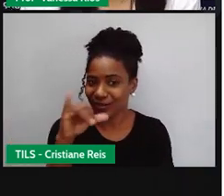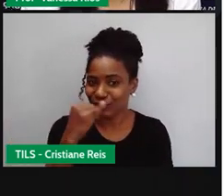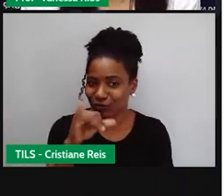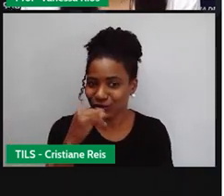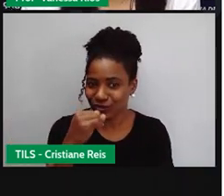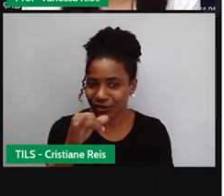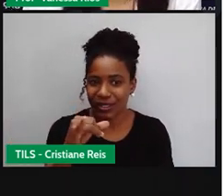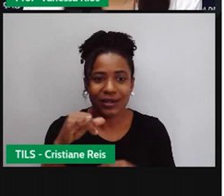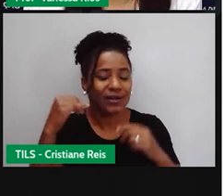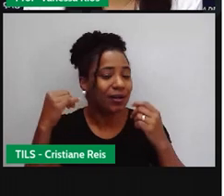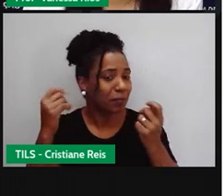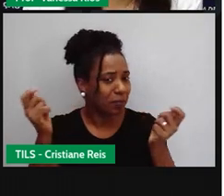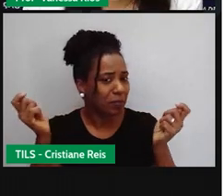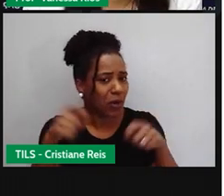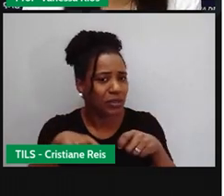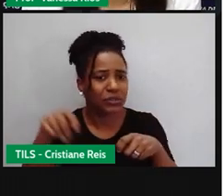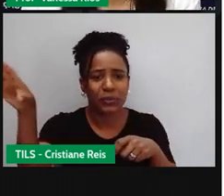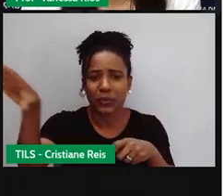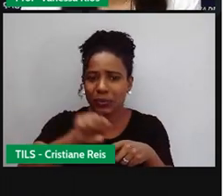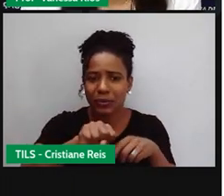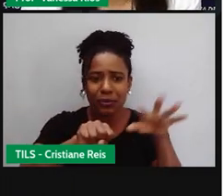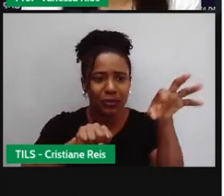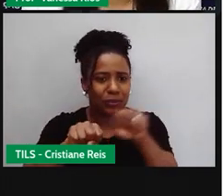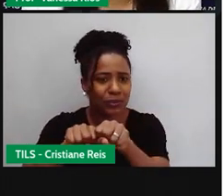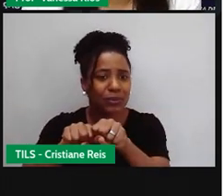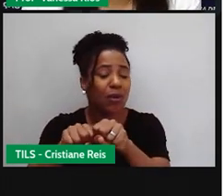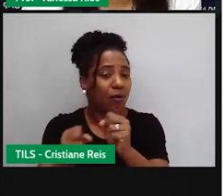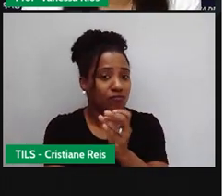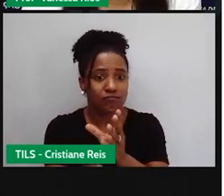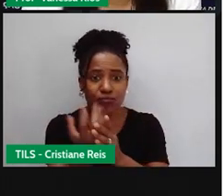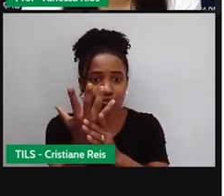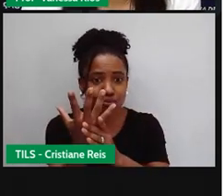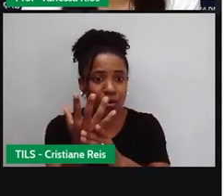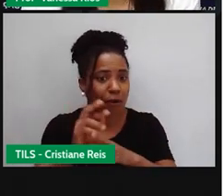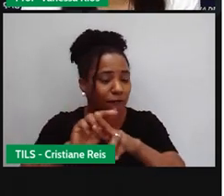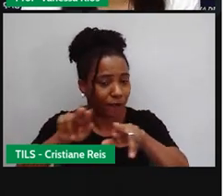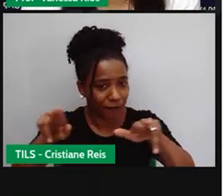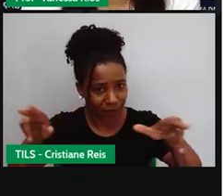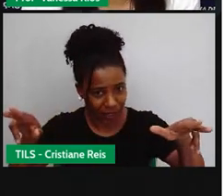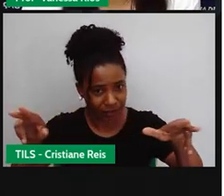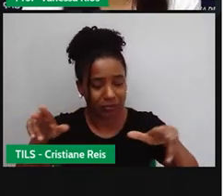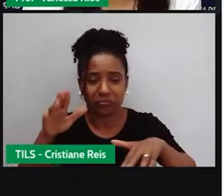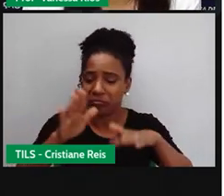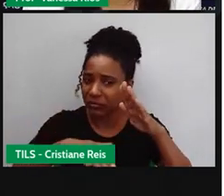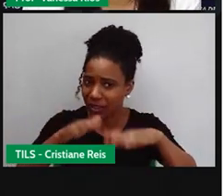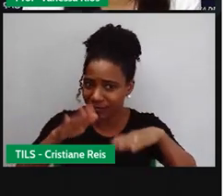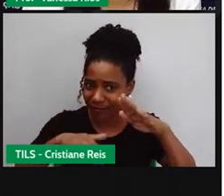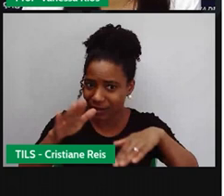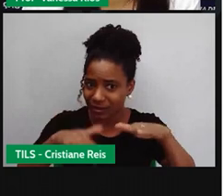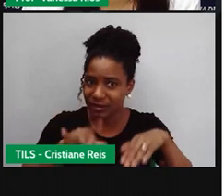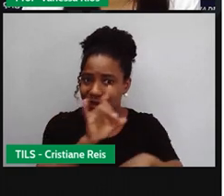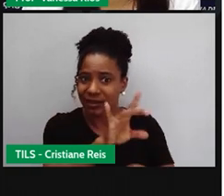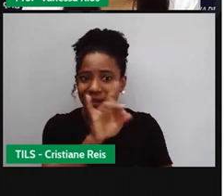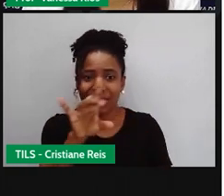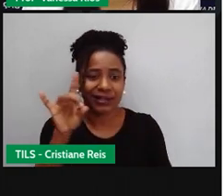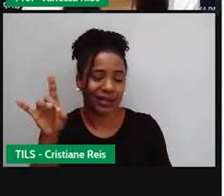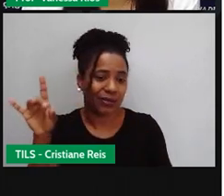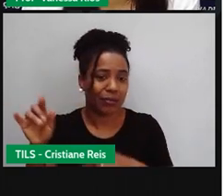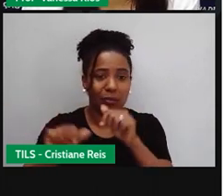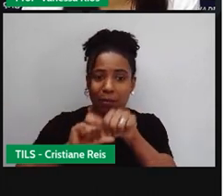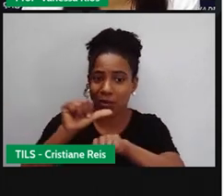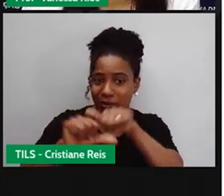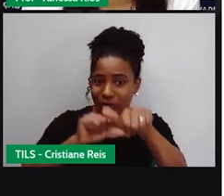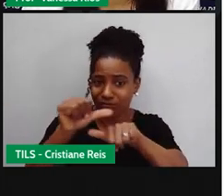pode vir de diversas fontes. Conforme a capacidade natural de reposição de recursos, as